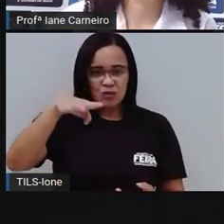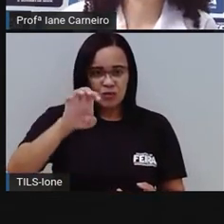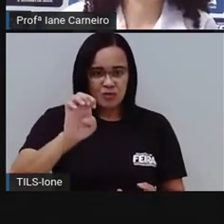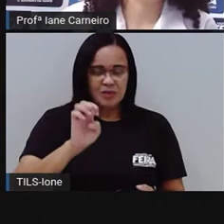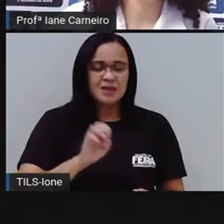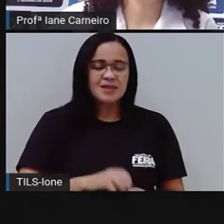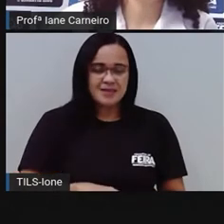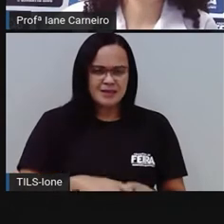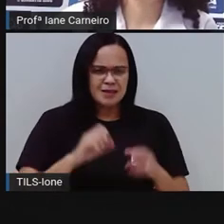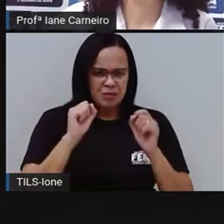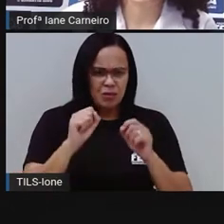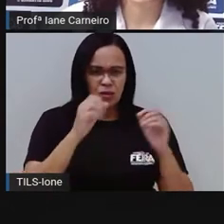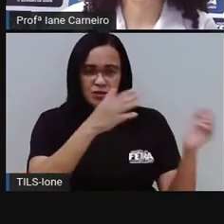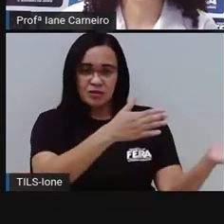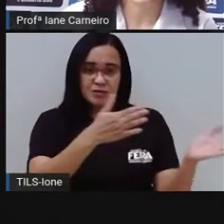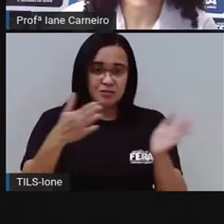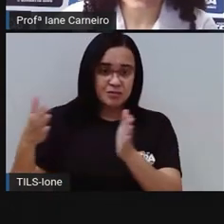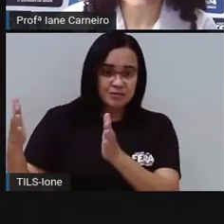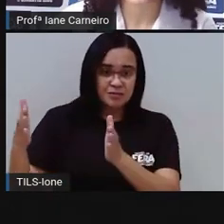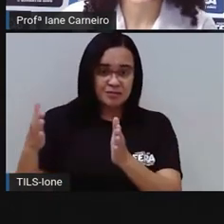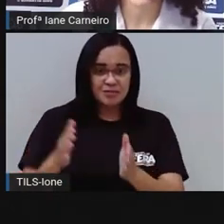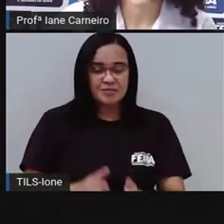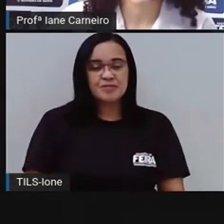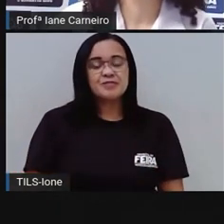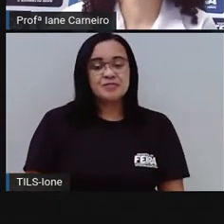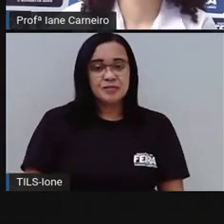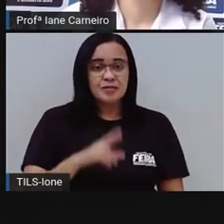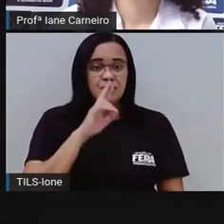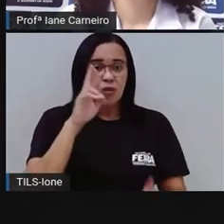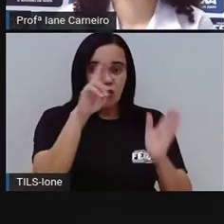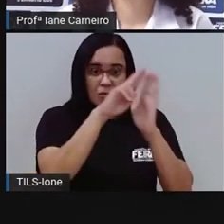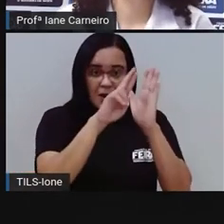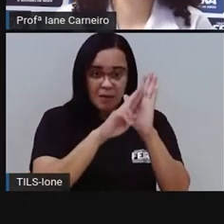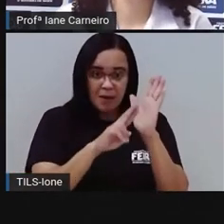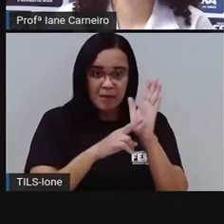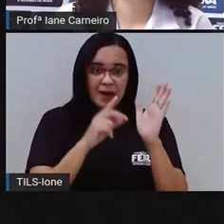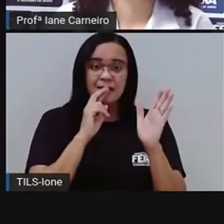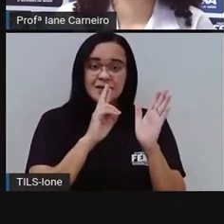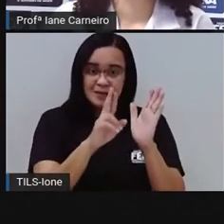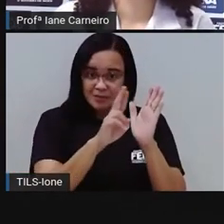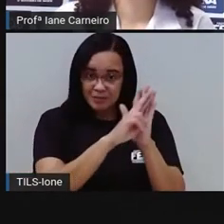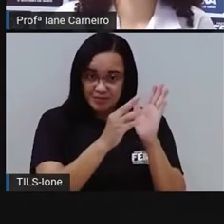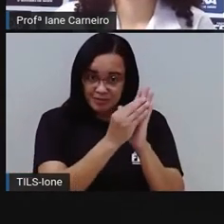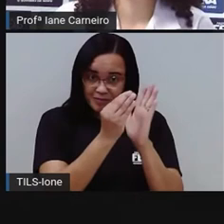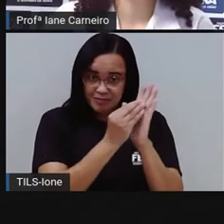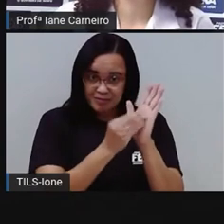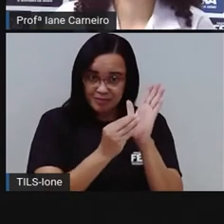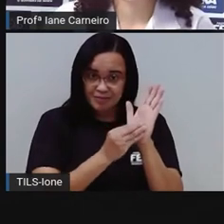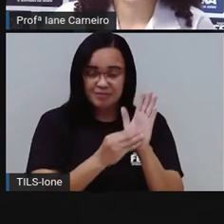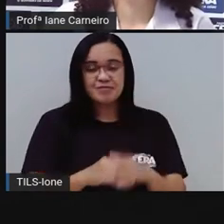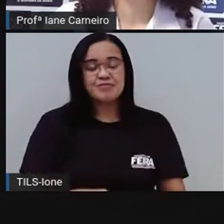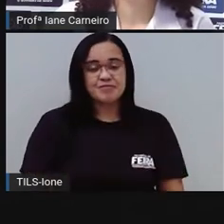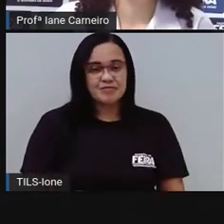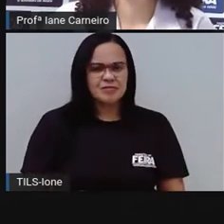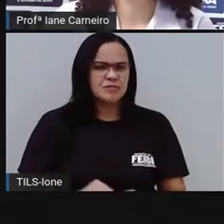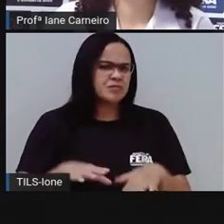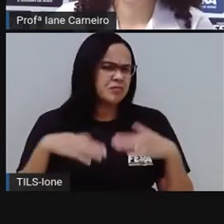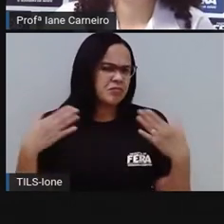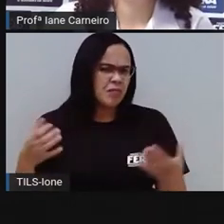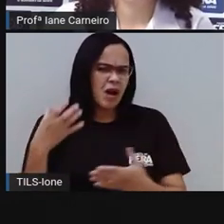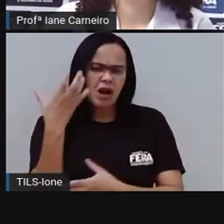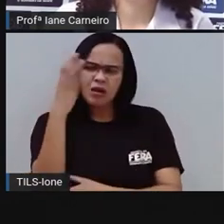Podemos ir para o próximo? Vamos lá. Está escrevendo as respostas? Vamos para o próximo. De quantas aves eu